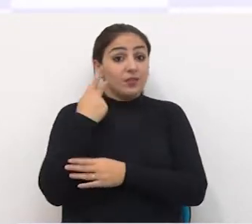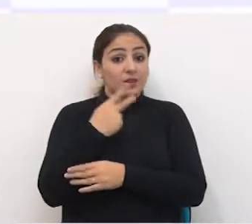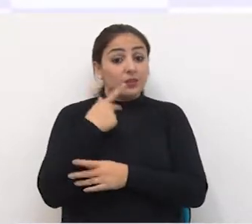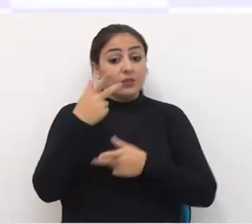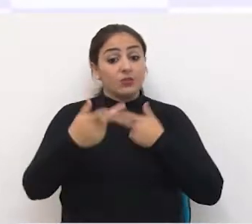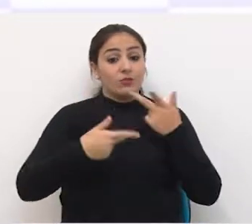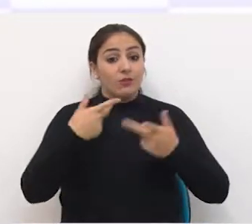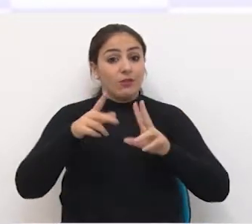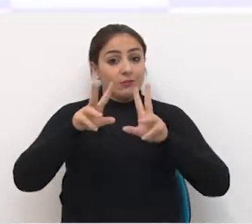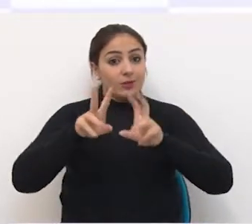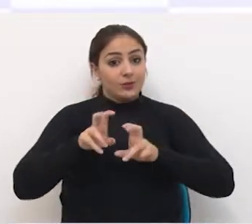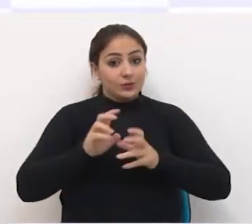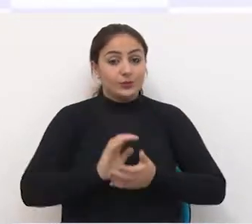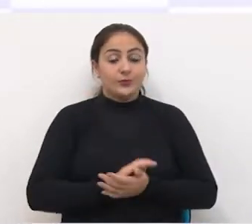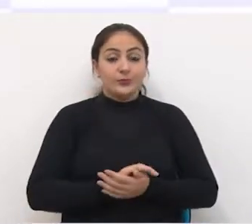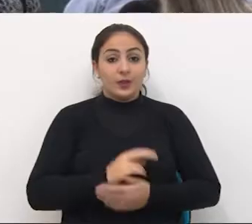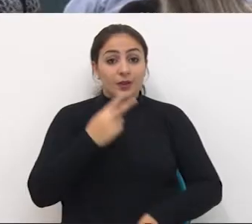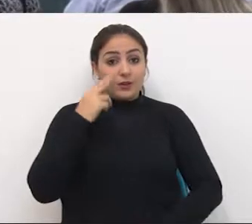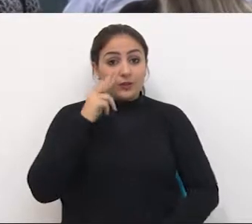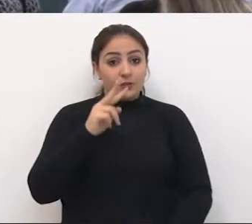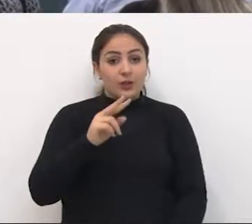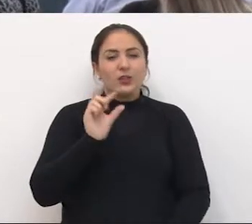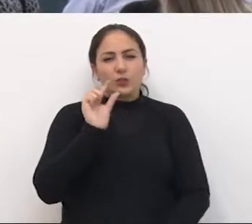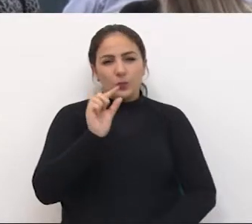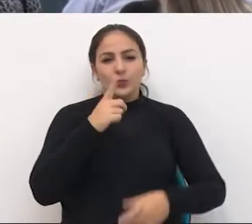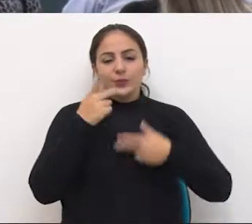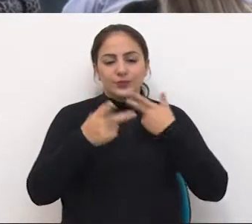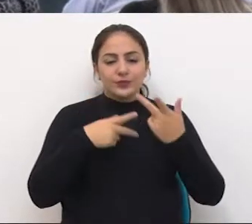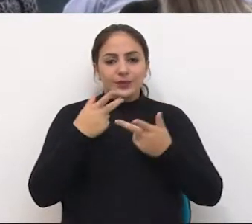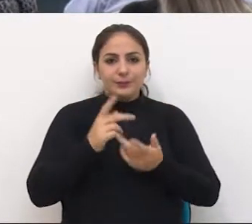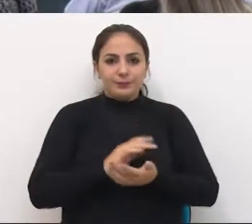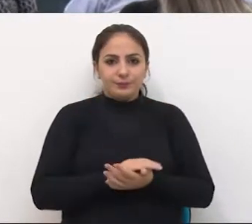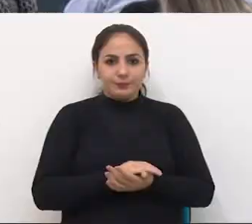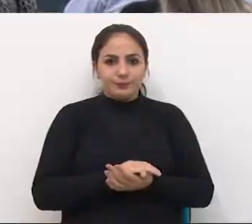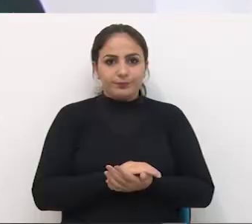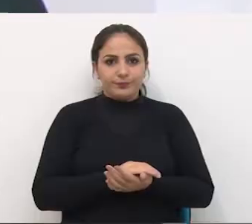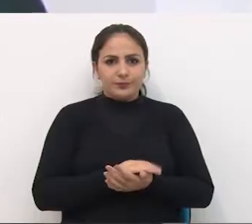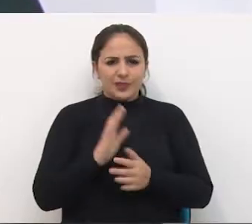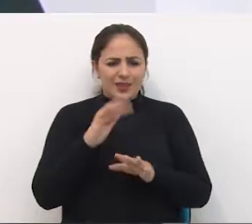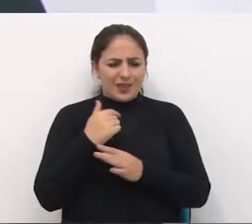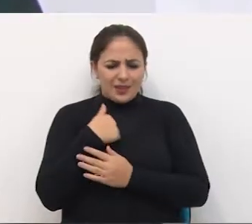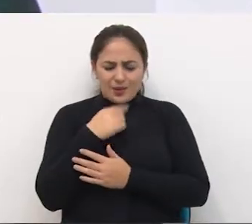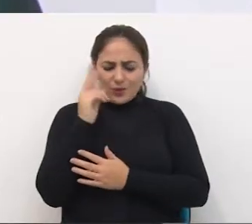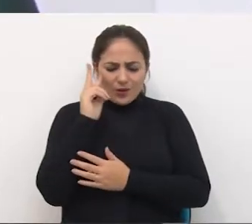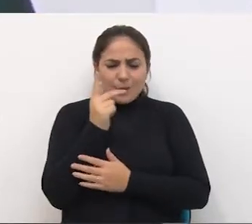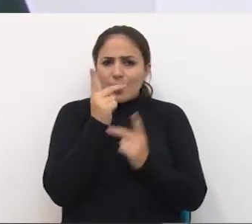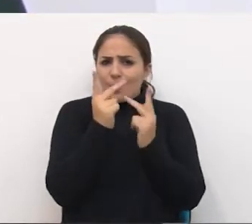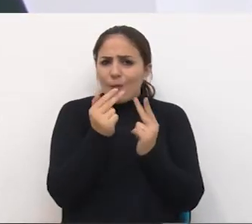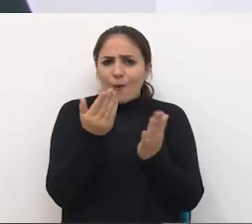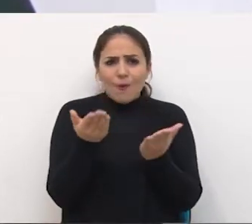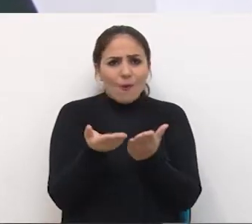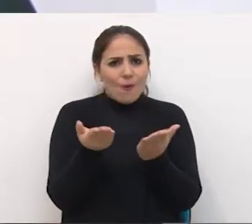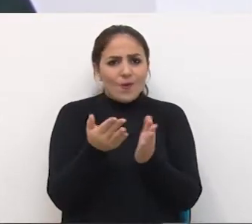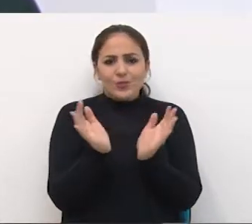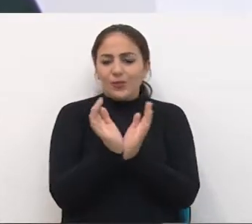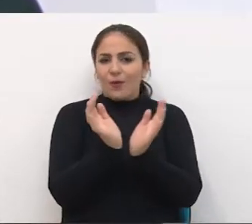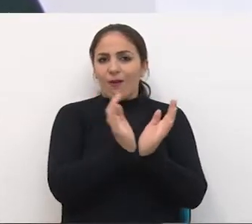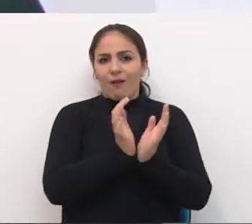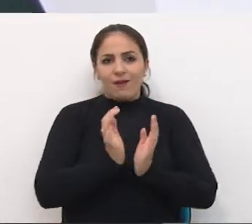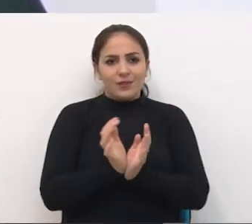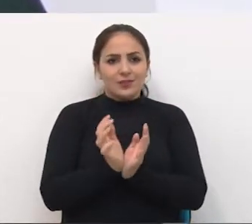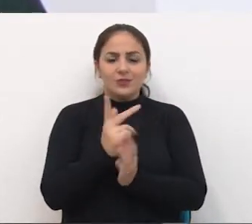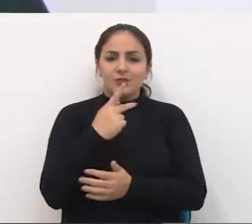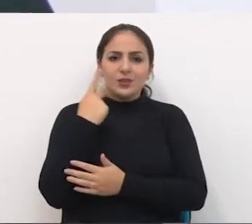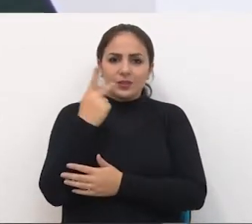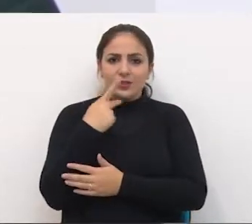parlamentares comentaram o assunto Veja a parte dos discursos Mas eu me lembro que se fosse hoje, colegas